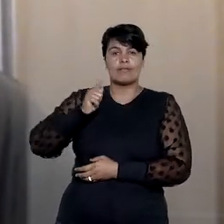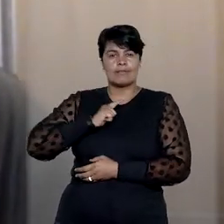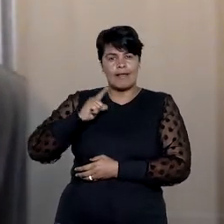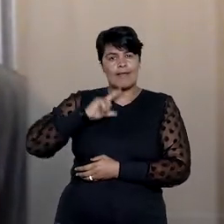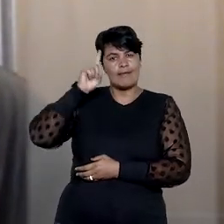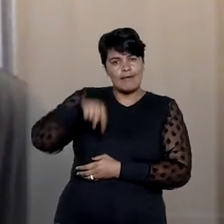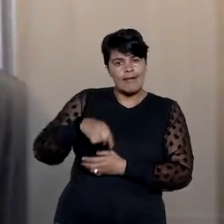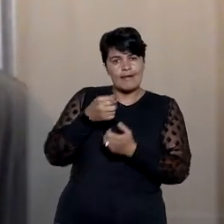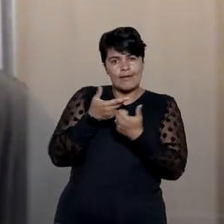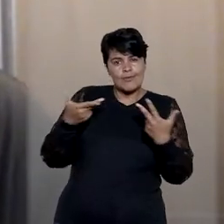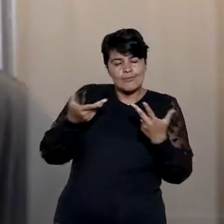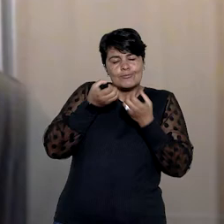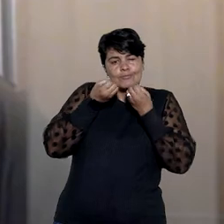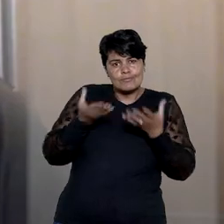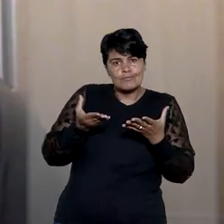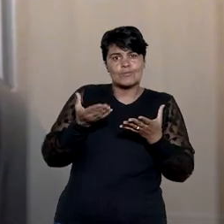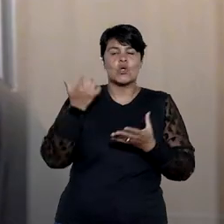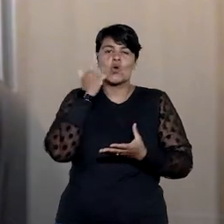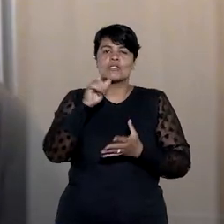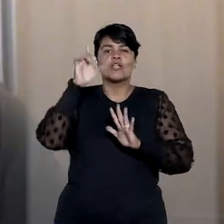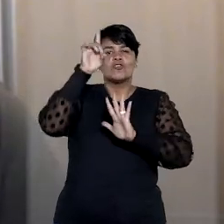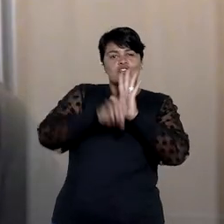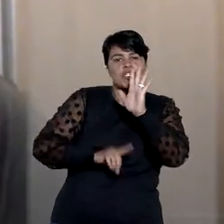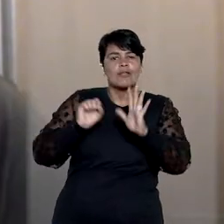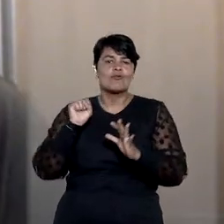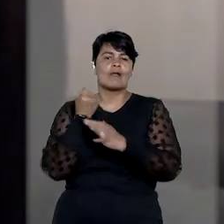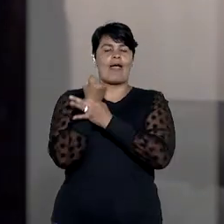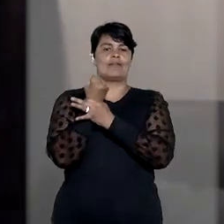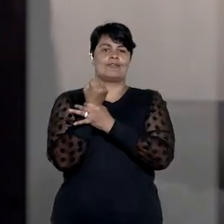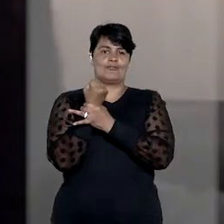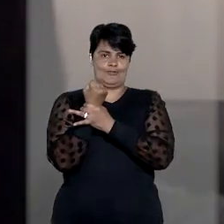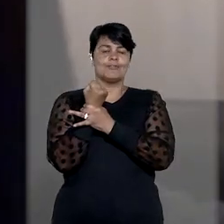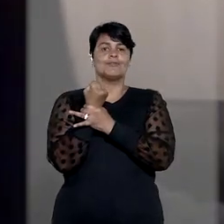de manter os direitos garantidos.